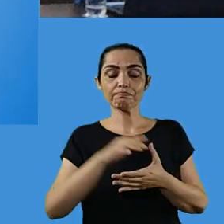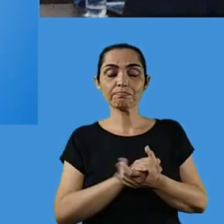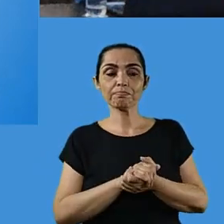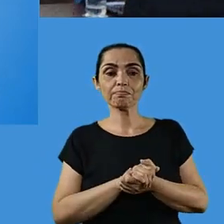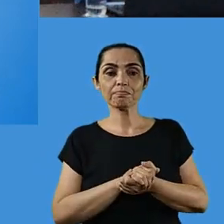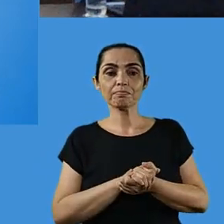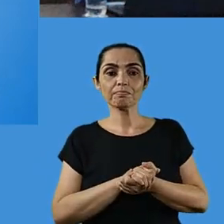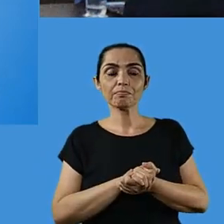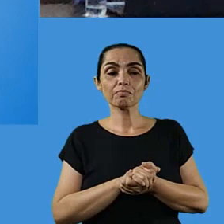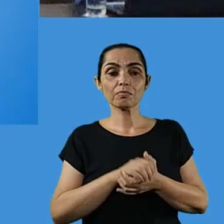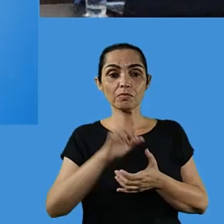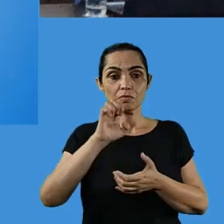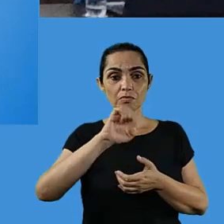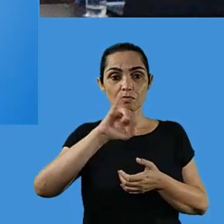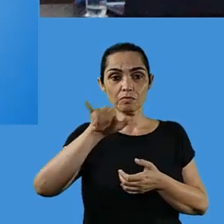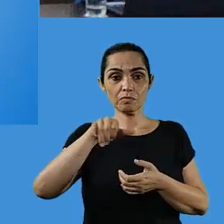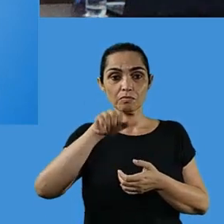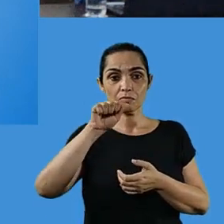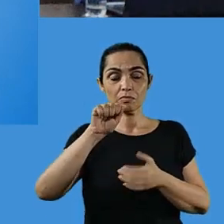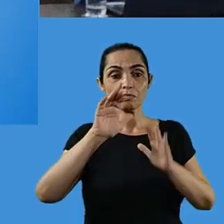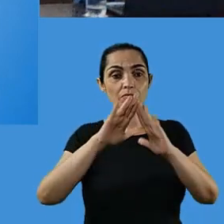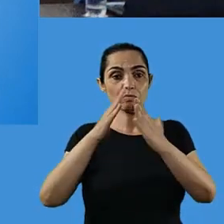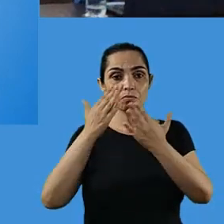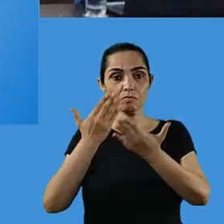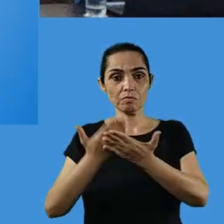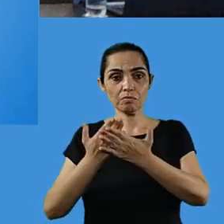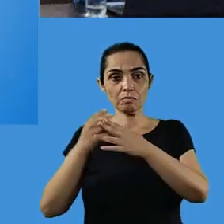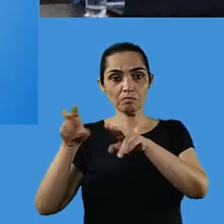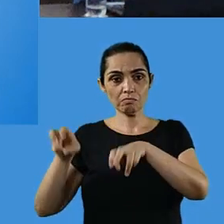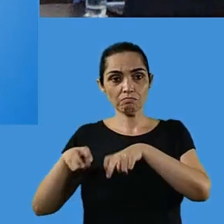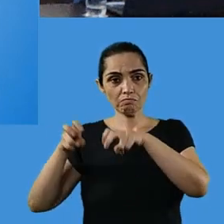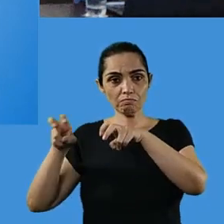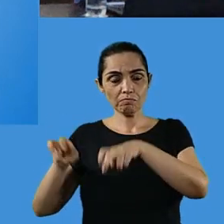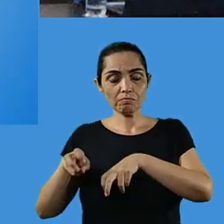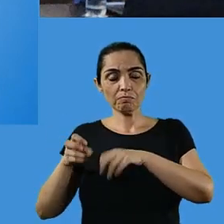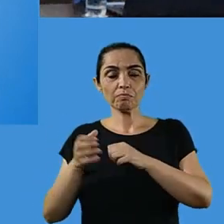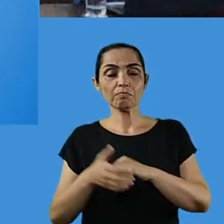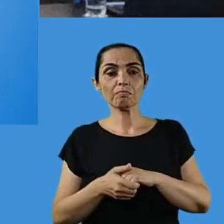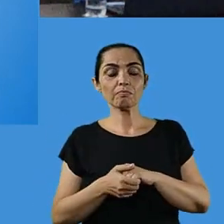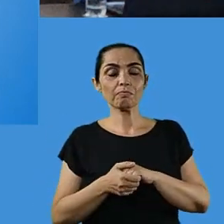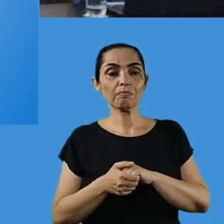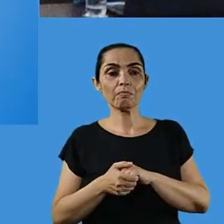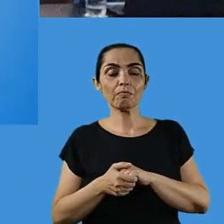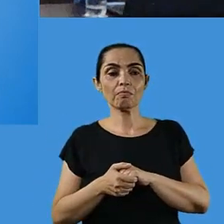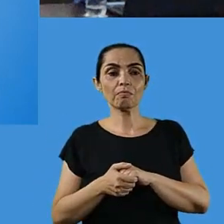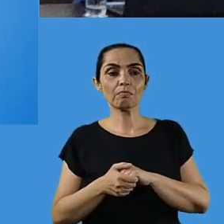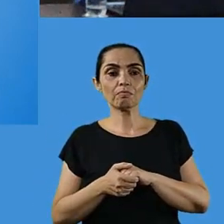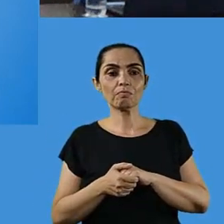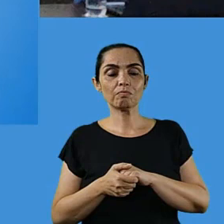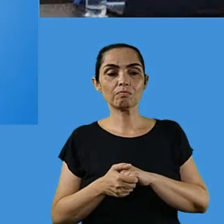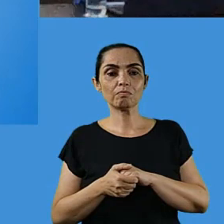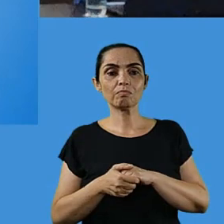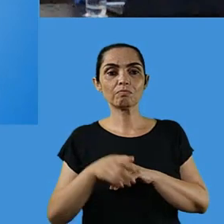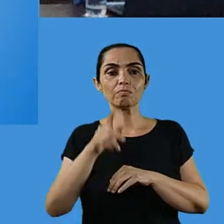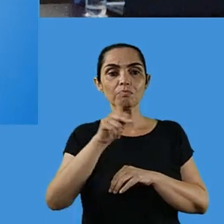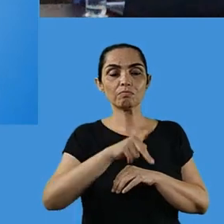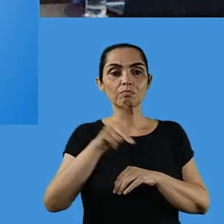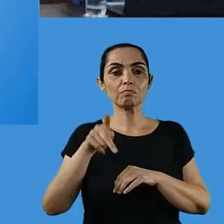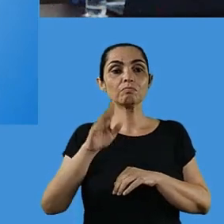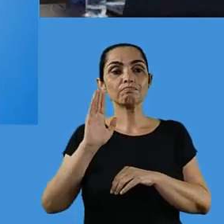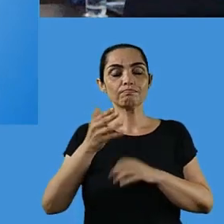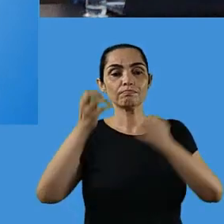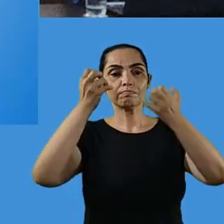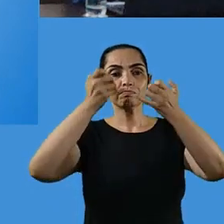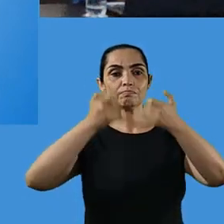tanto da EJA como do campo, eu não falei necessariamente do campo, mas os professores já relataram